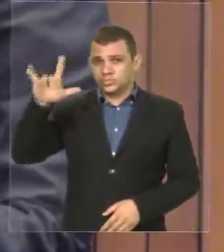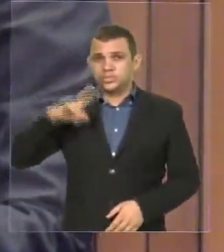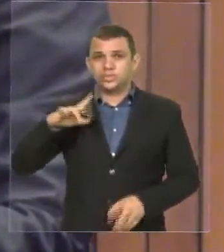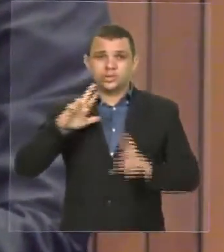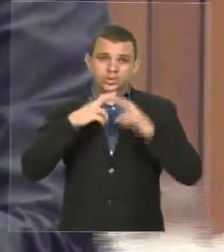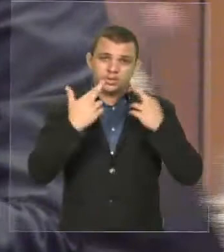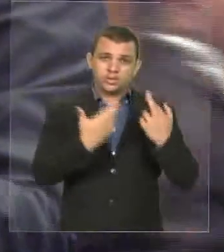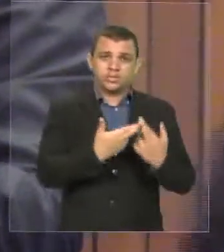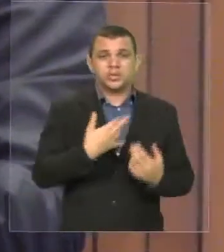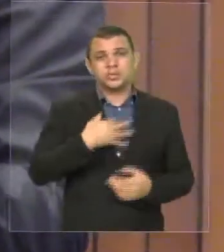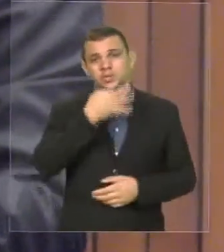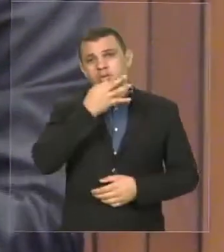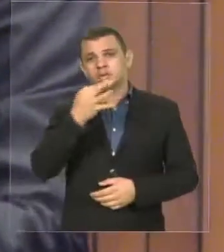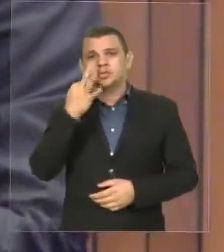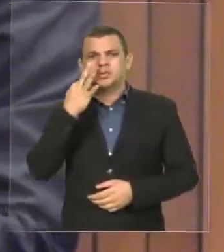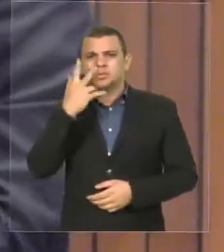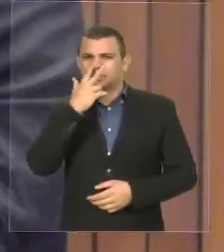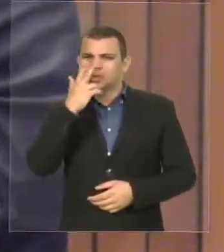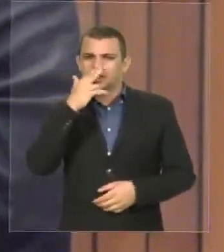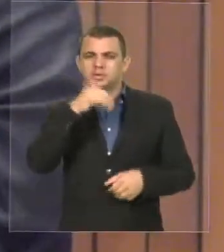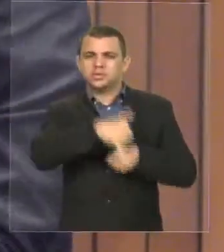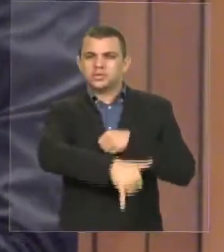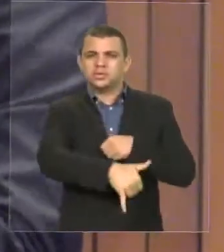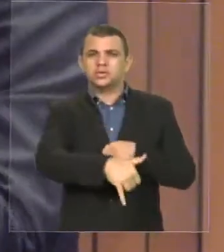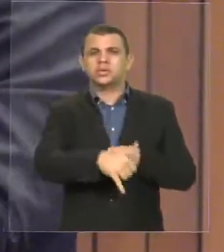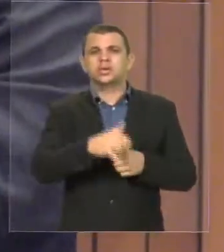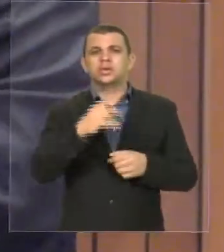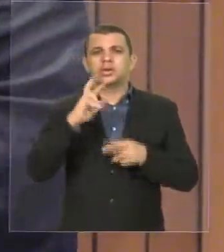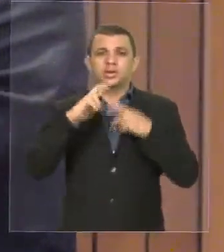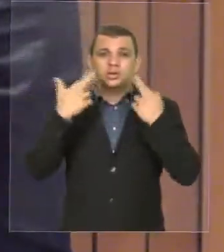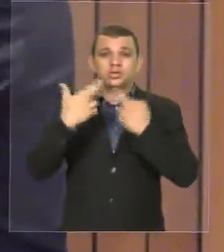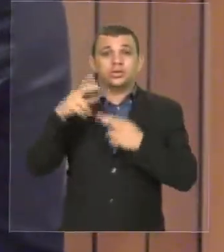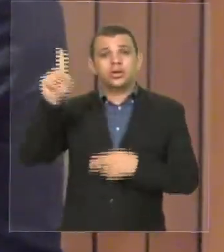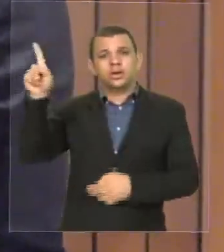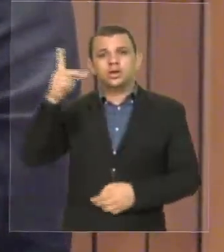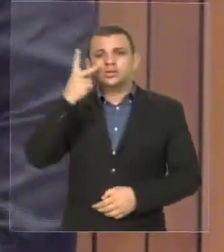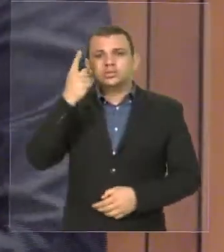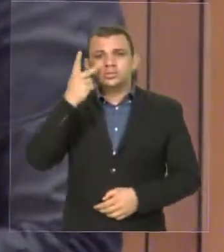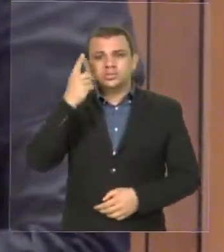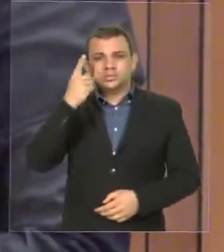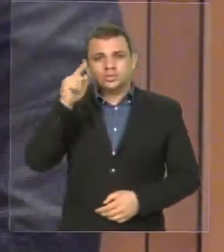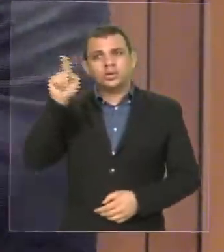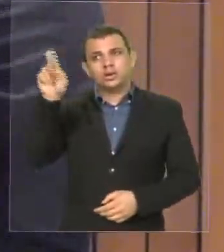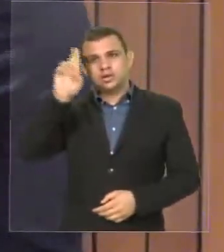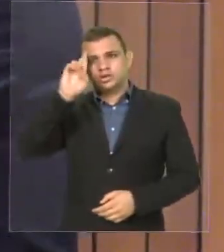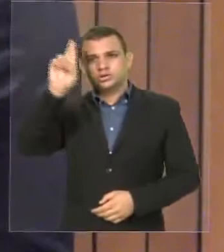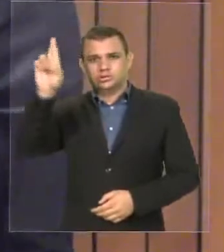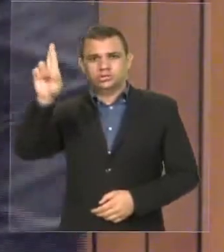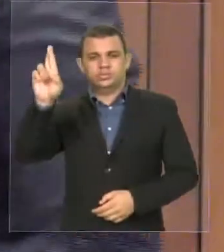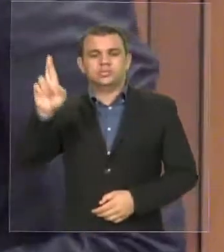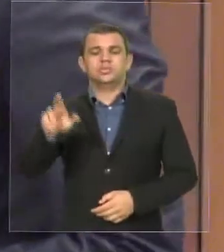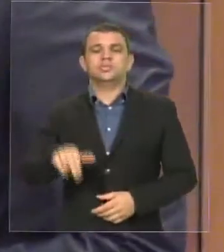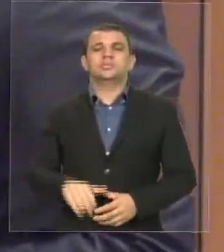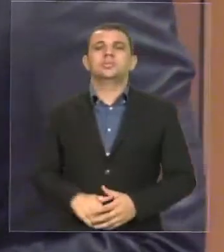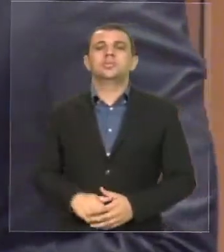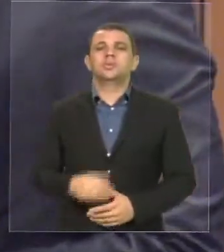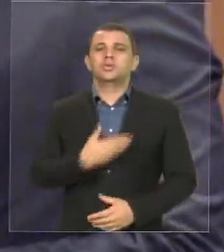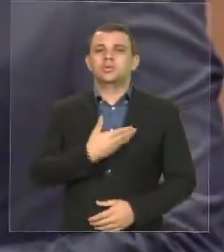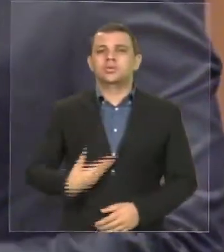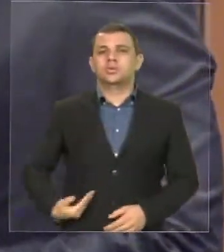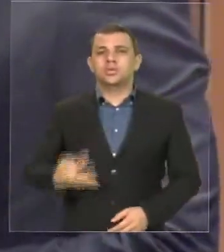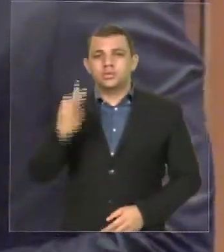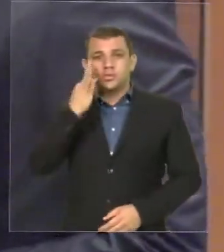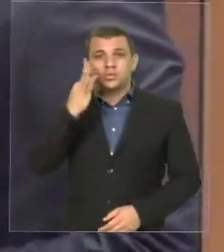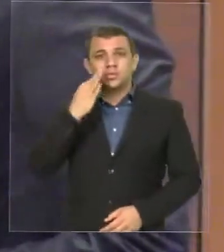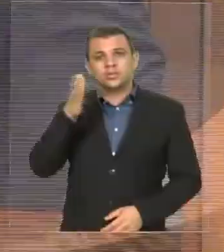Dino, se eu não me engano, não estava presente. Foi uma reunião no Ceará, está sendo capitaneado pelo governador daquele Estado, o governador Flávio Dino estava presente